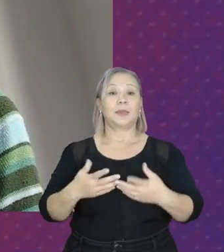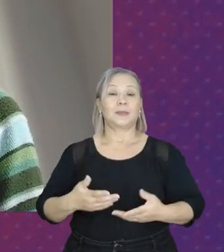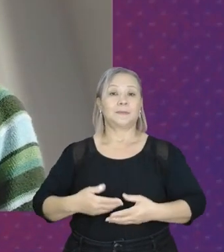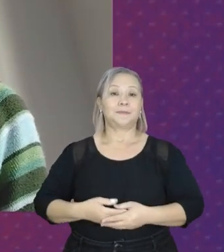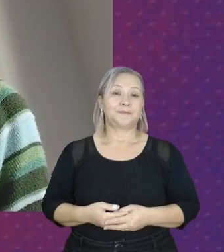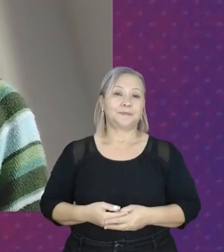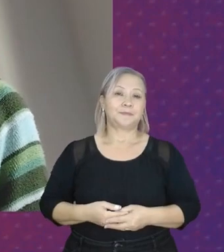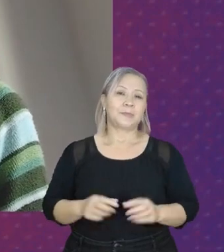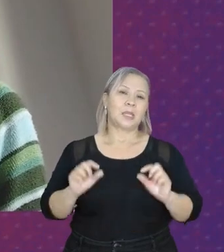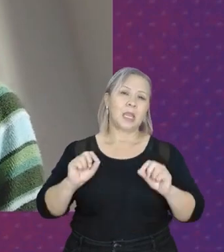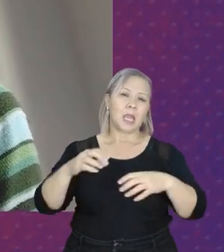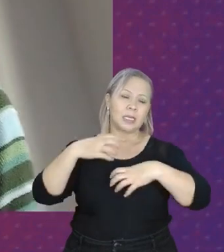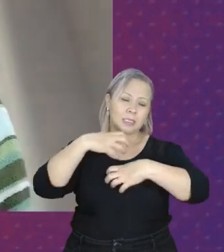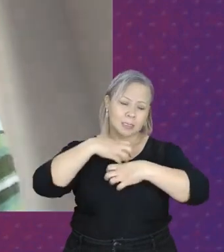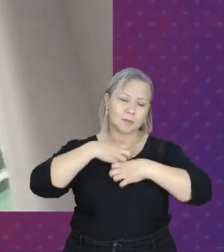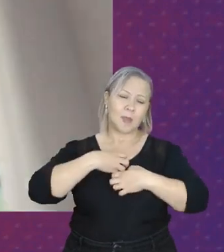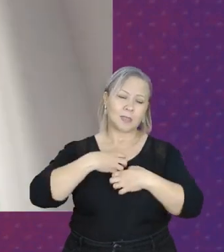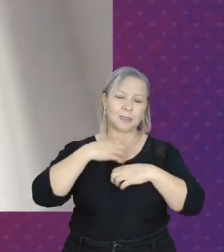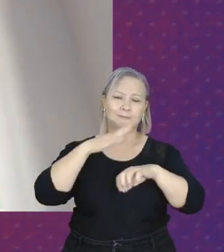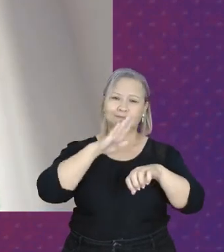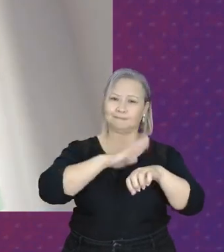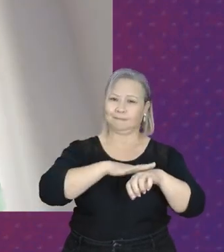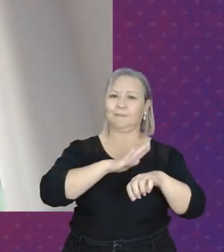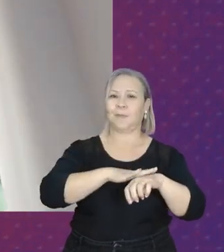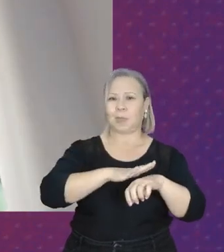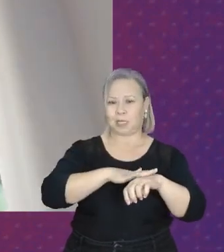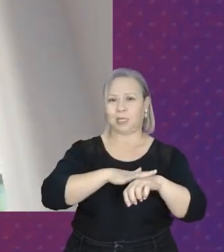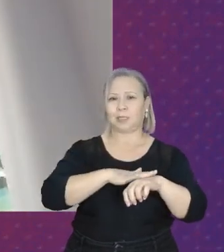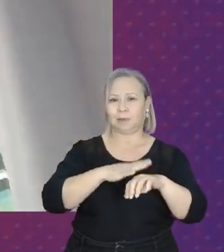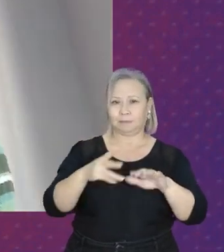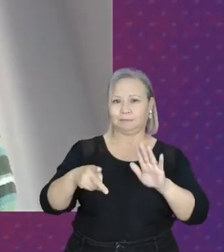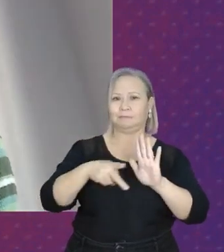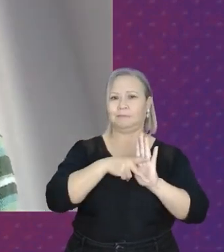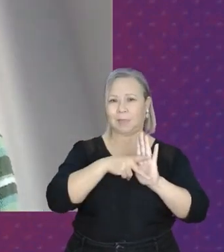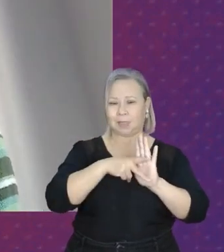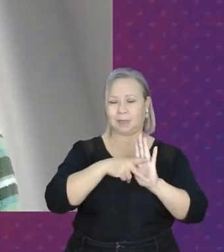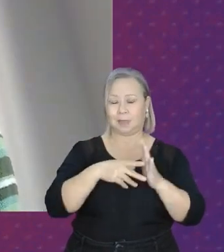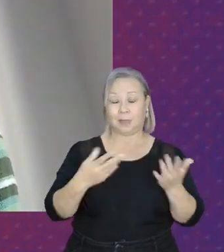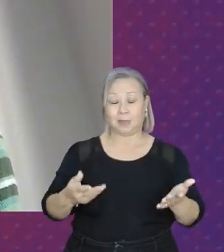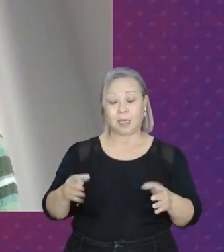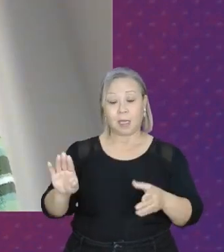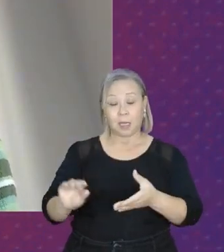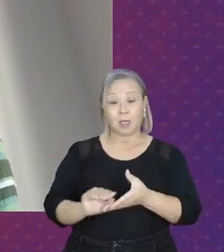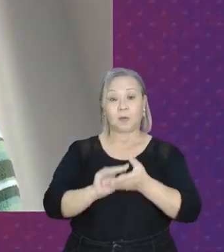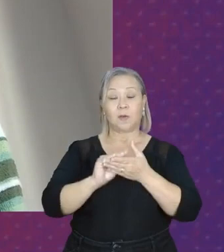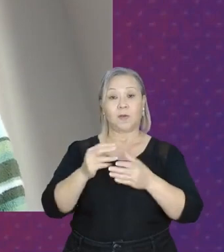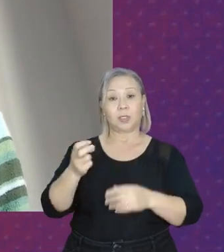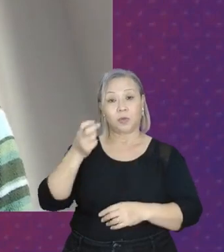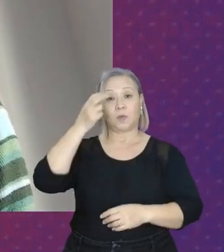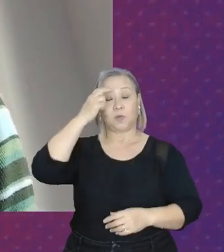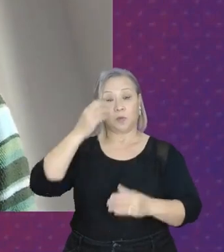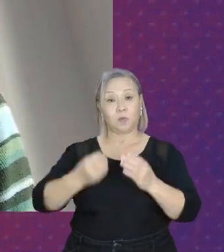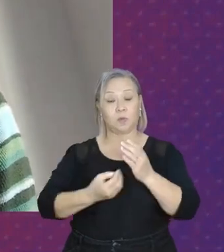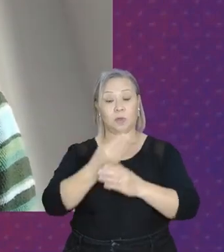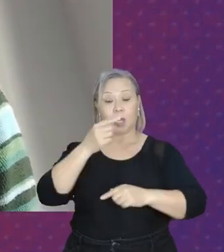esse sentimento de pertencimento. Então, investir em cultura, criar políticas